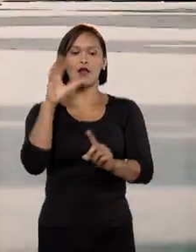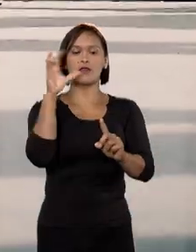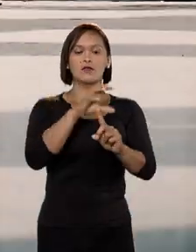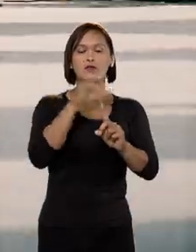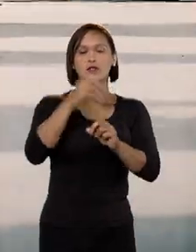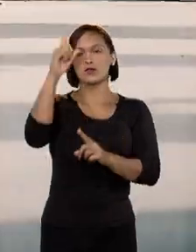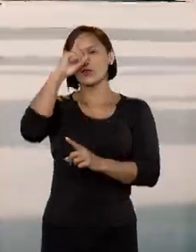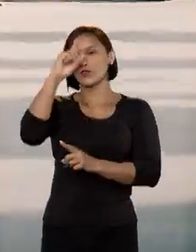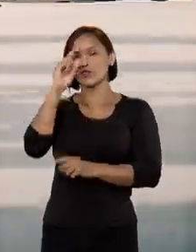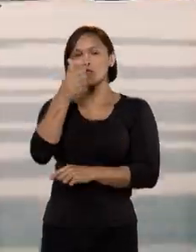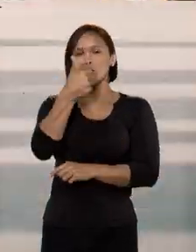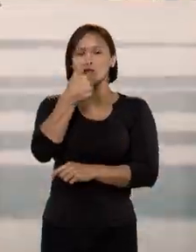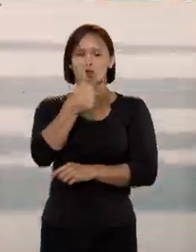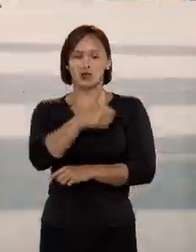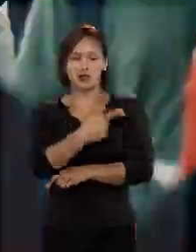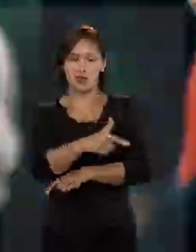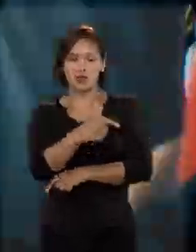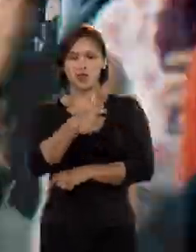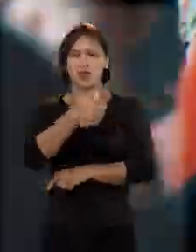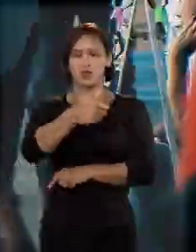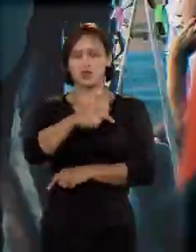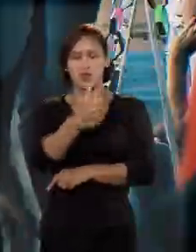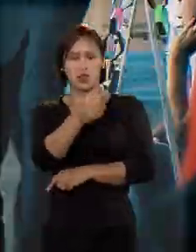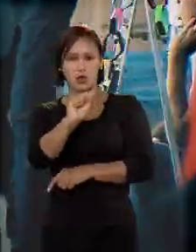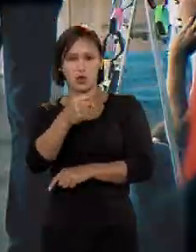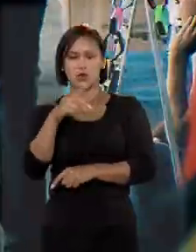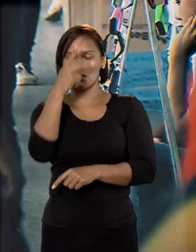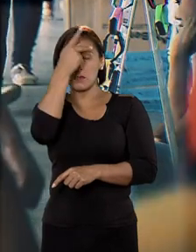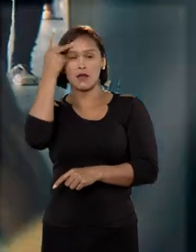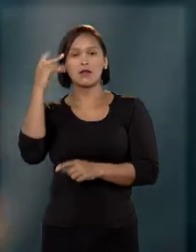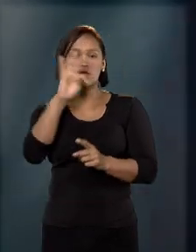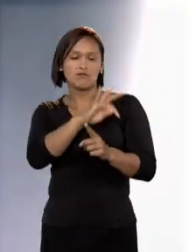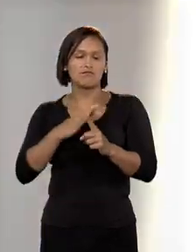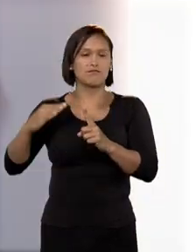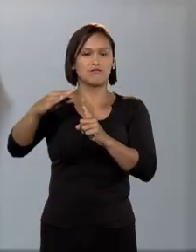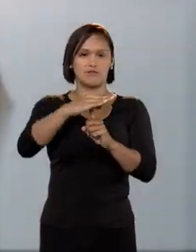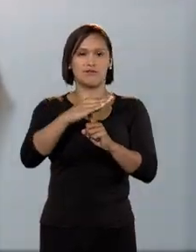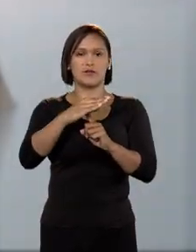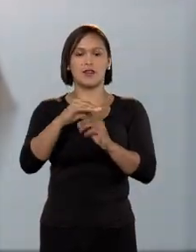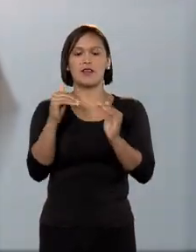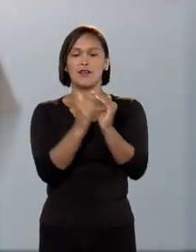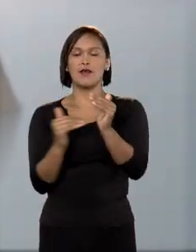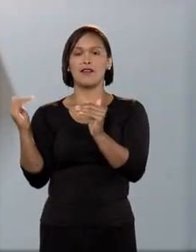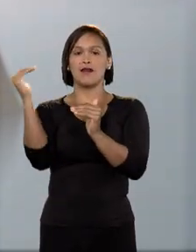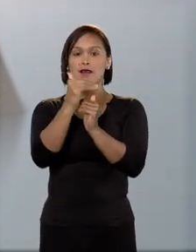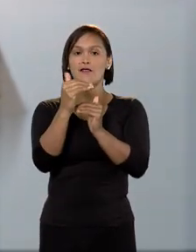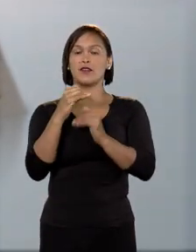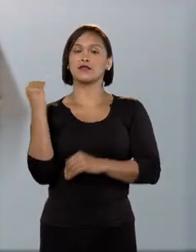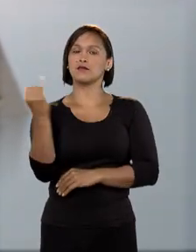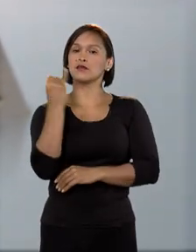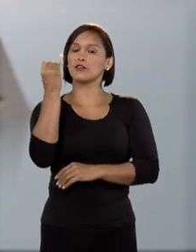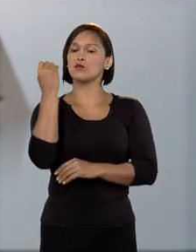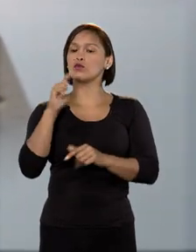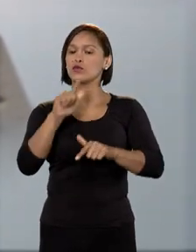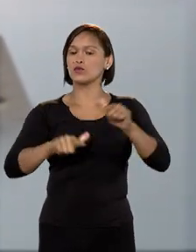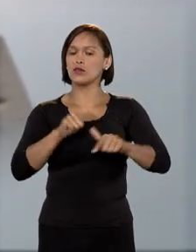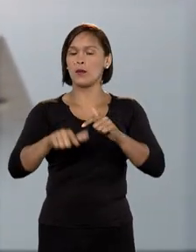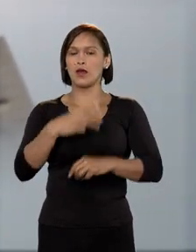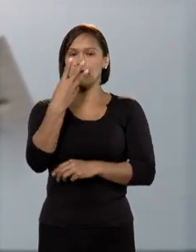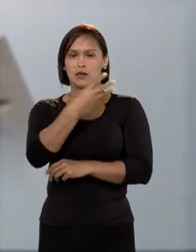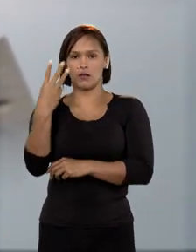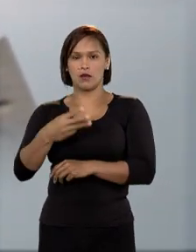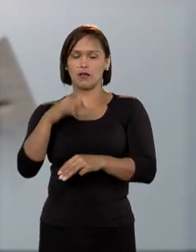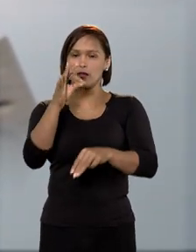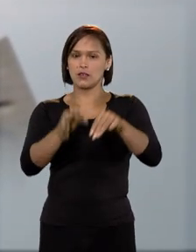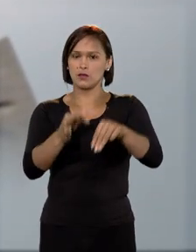afetando o dia a dia de 212 milhões de pessoas. À frente dessa importante missão estão